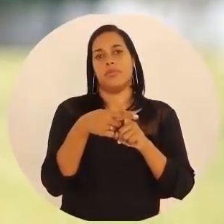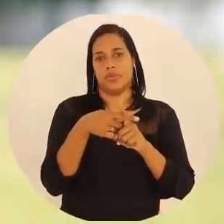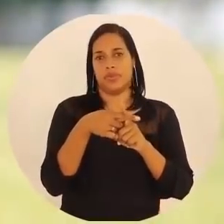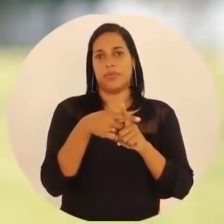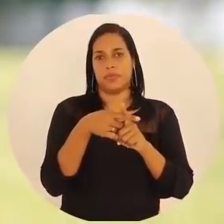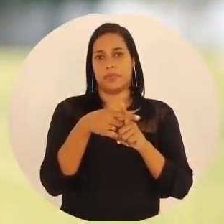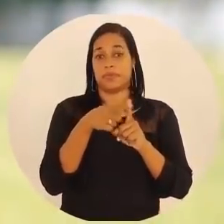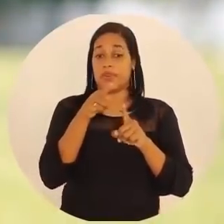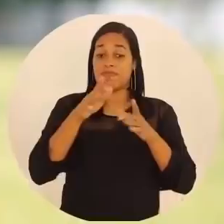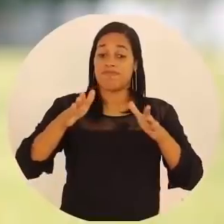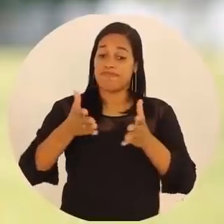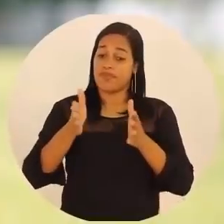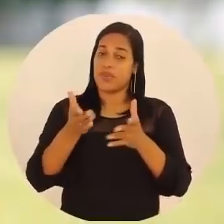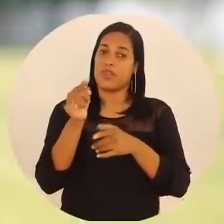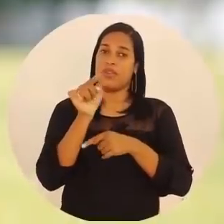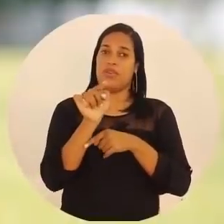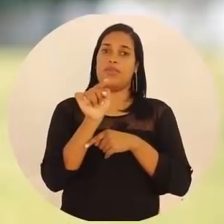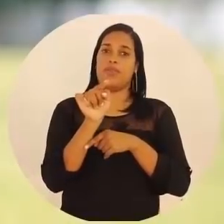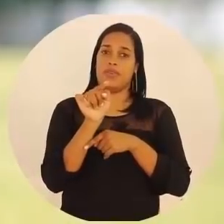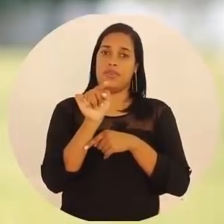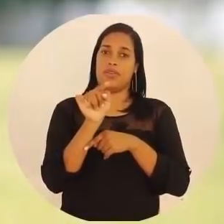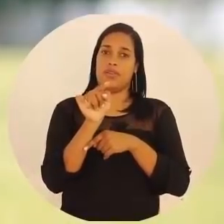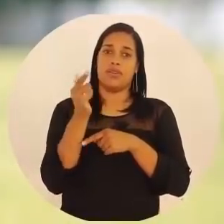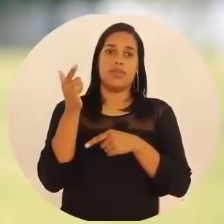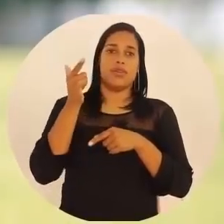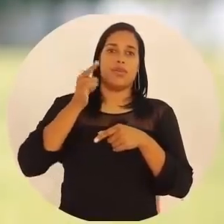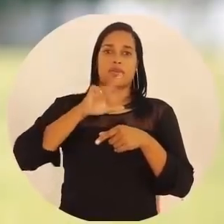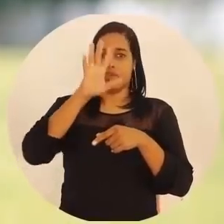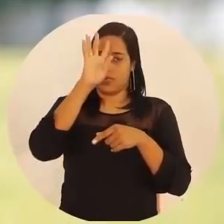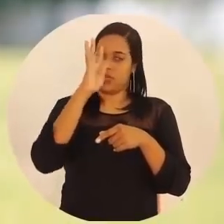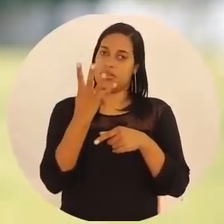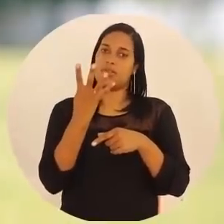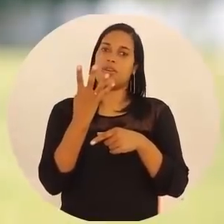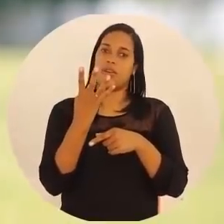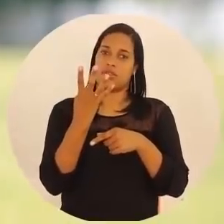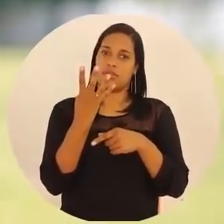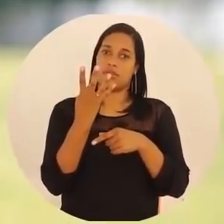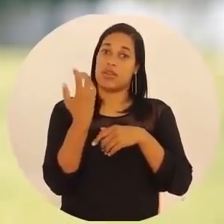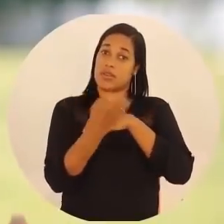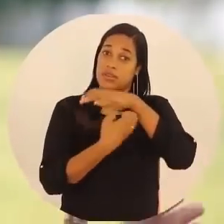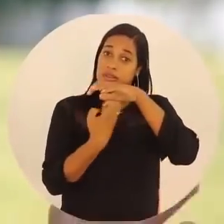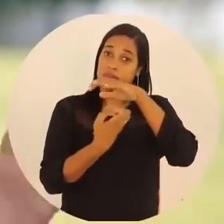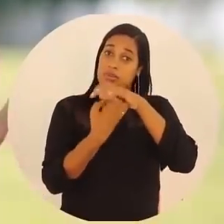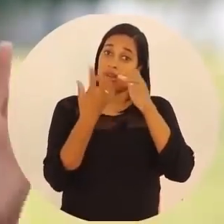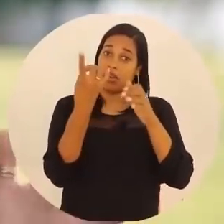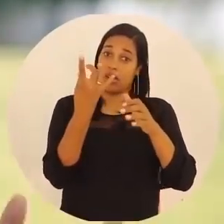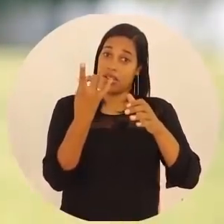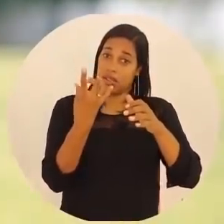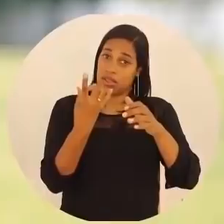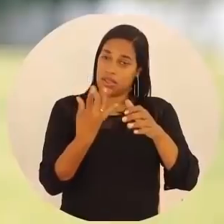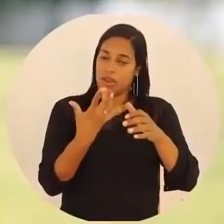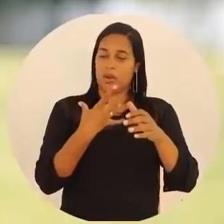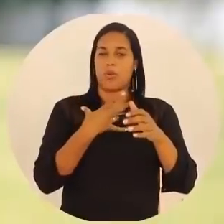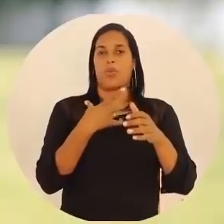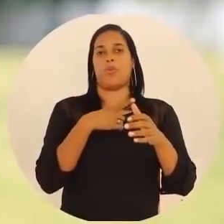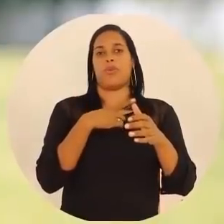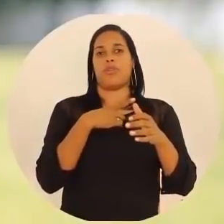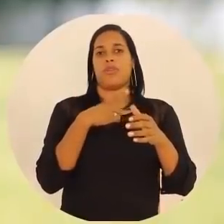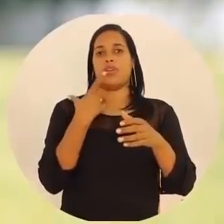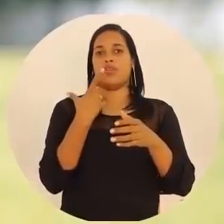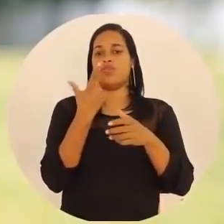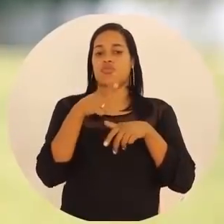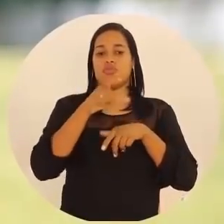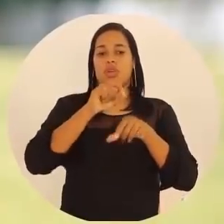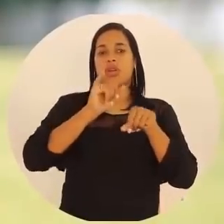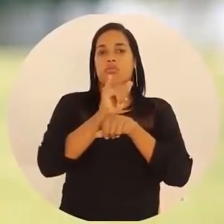você vai motivá-lo a alcançar os resultados. E, aí, as empresas, cada uma, dentro do seu escopo, define as